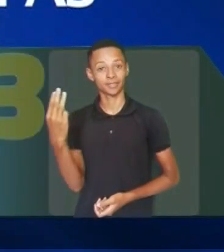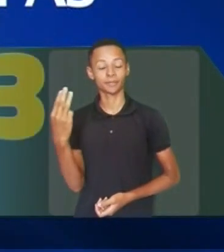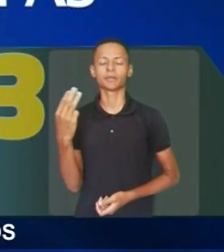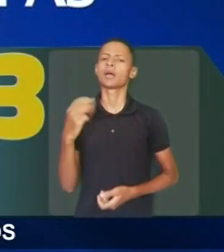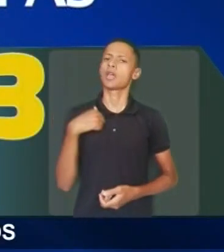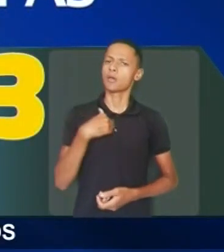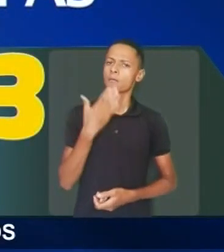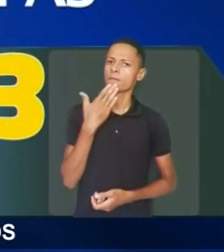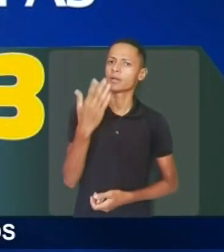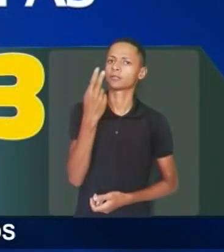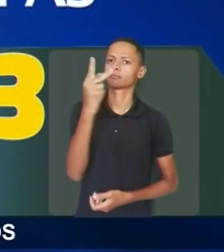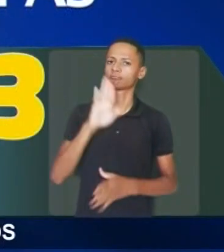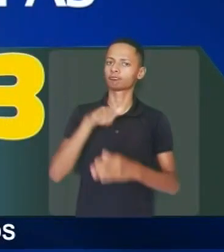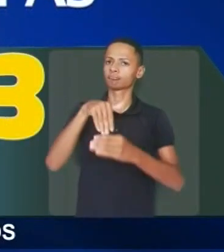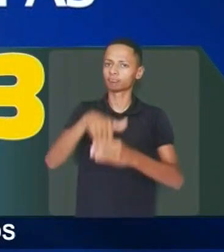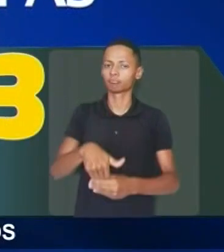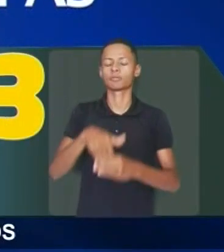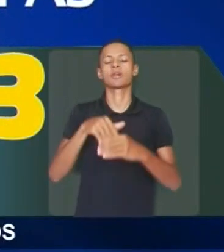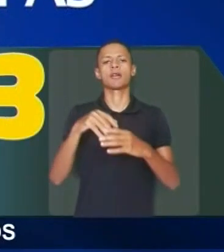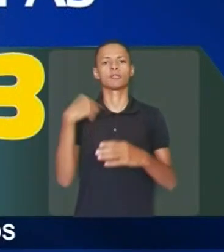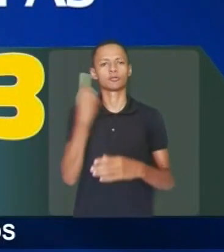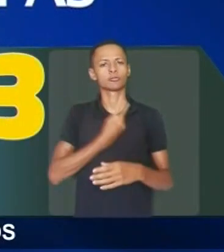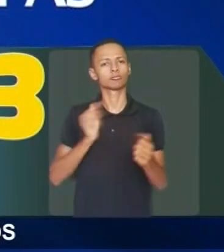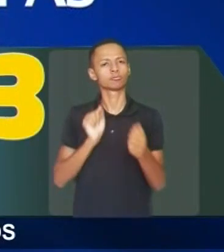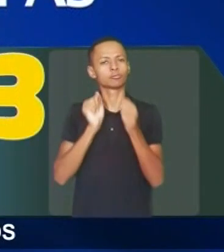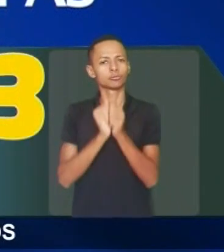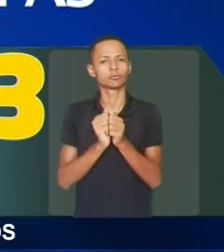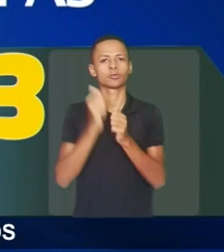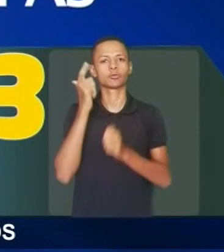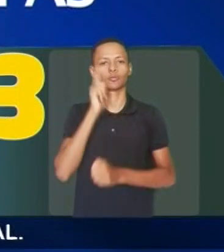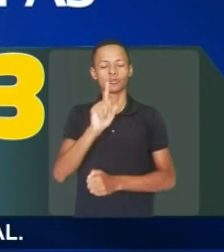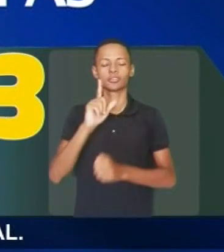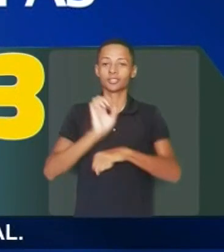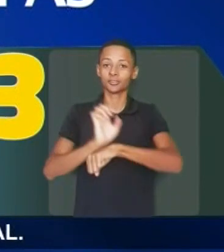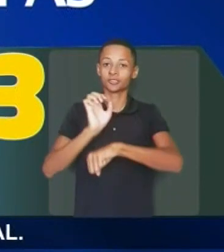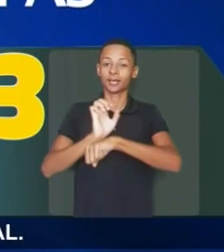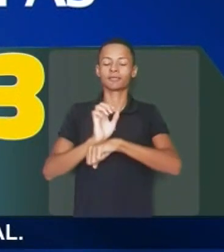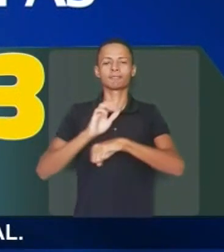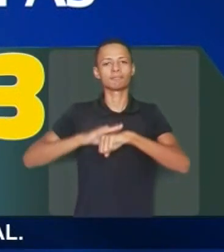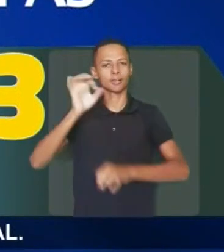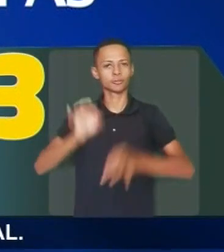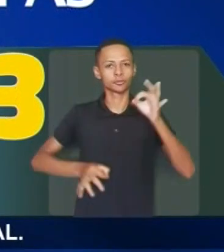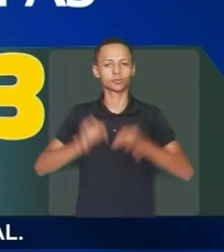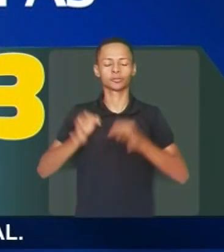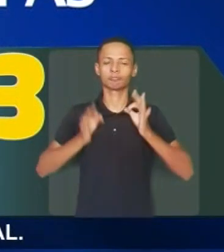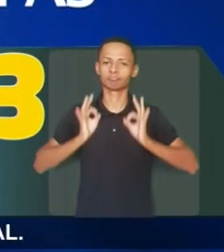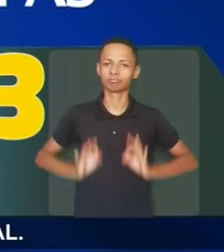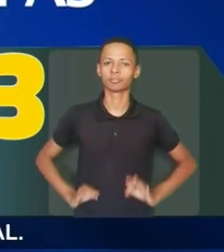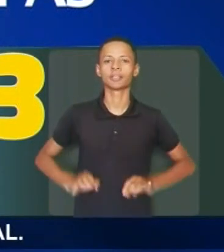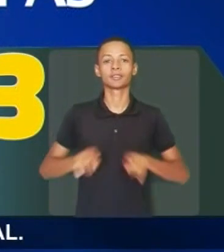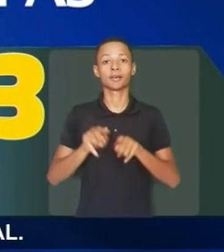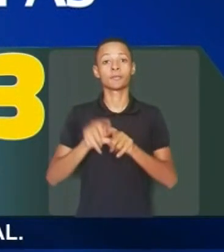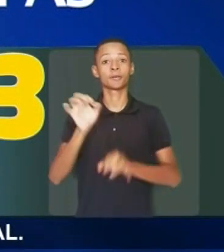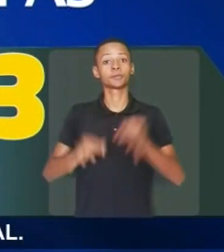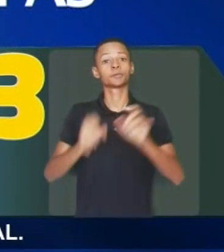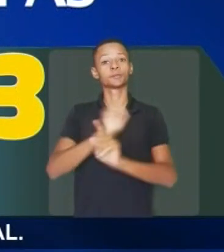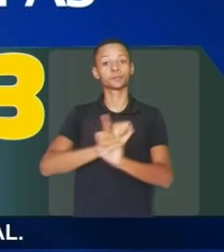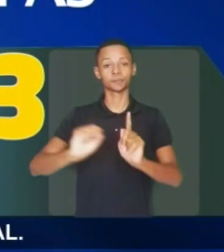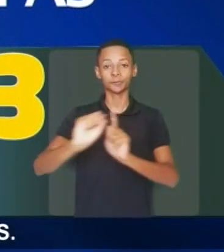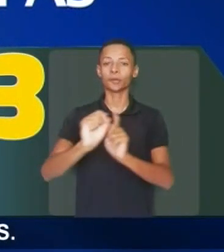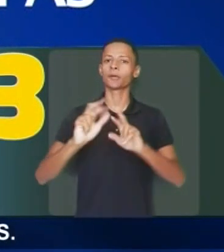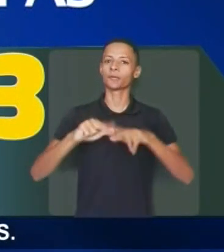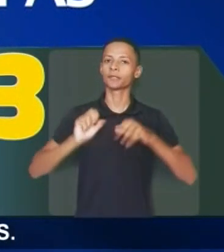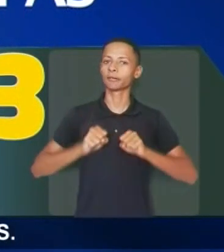Estou aqui para pedir o seu voto, para juntos fazermos o Estado mais justo, mais digno e de mais justiça social.